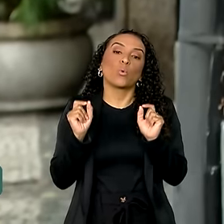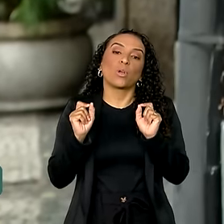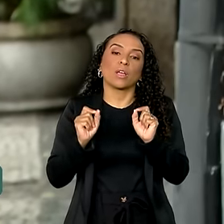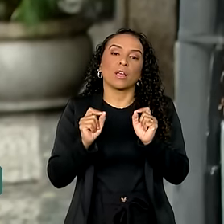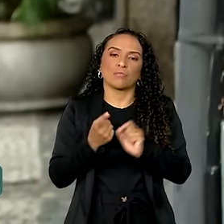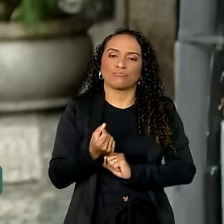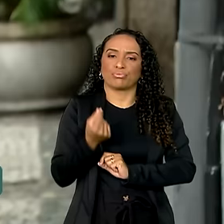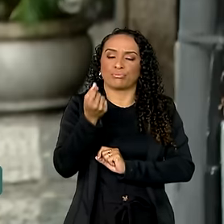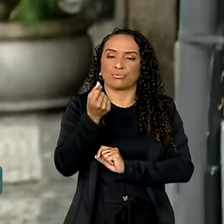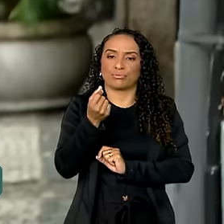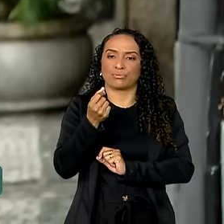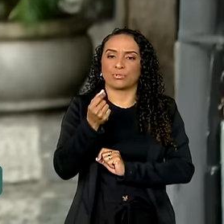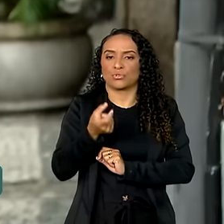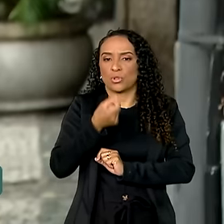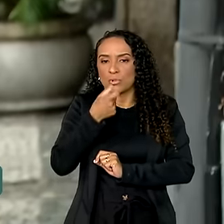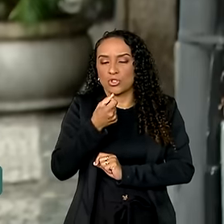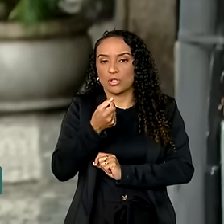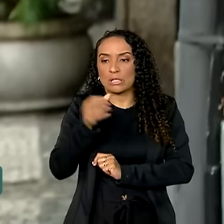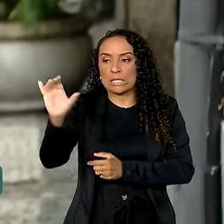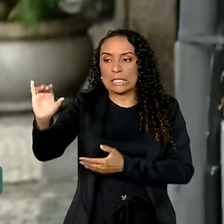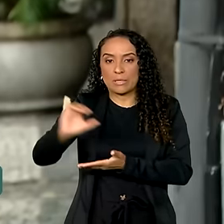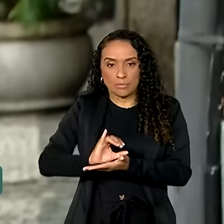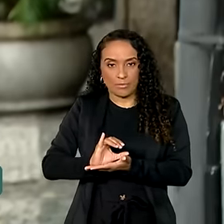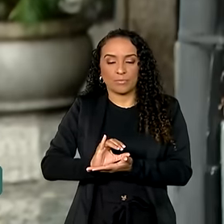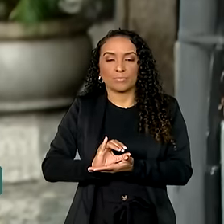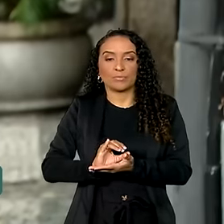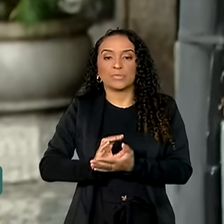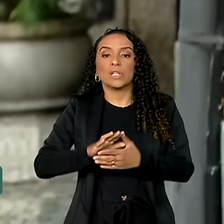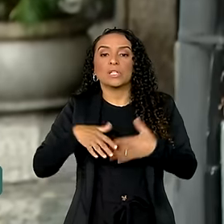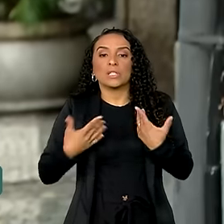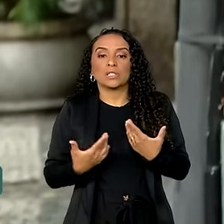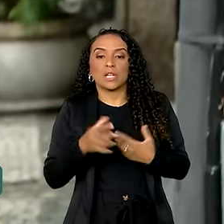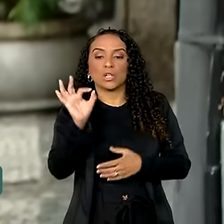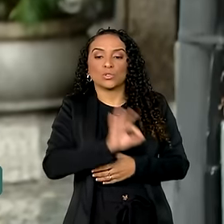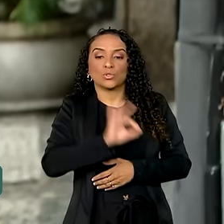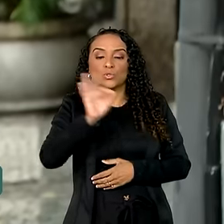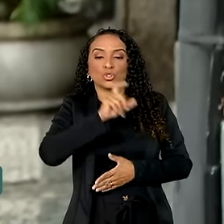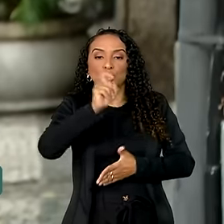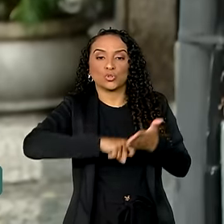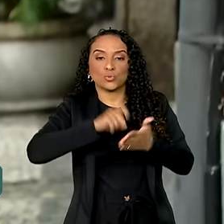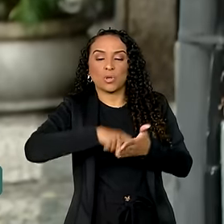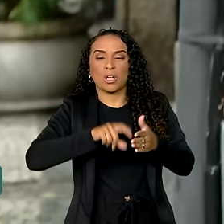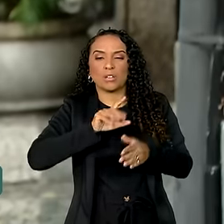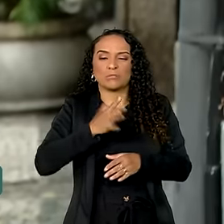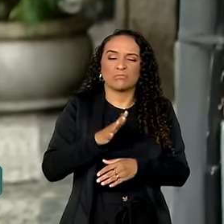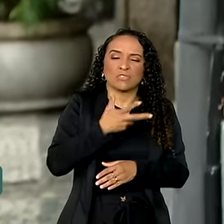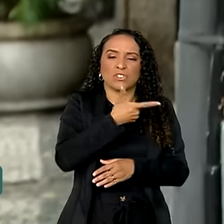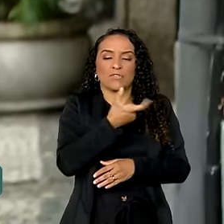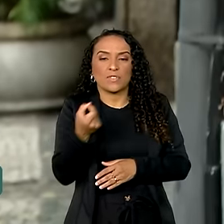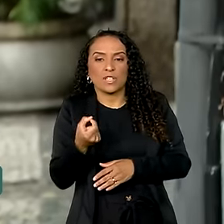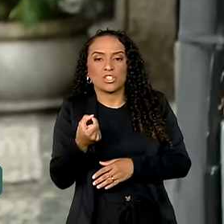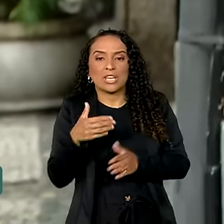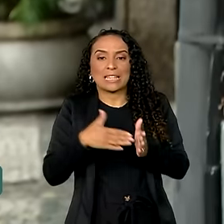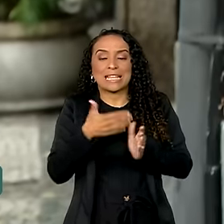no valor dos medicamentos importados vendidos. Até então, as alíquotas tributárias aplicadas variavam de 20% a 60%